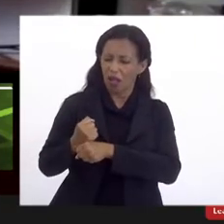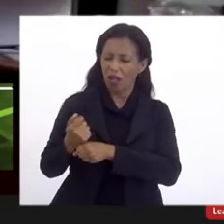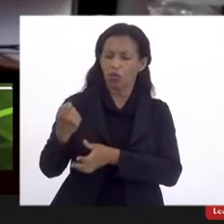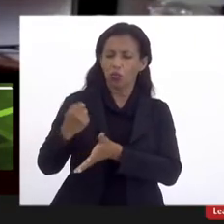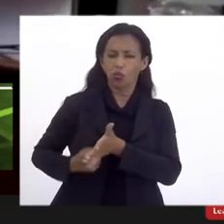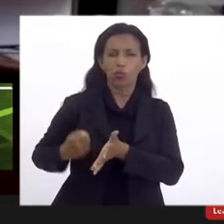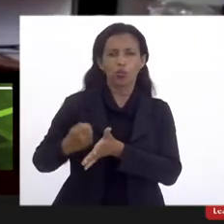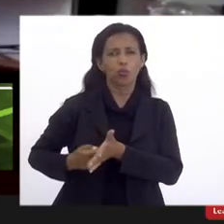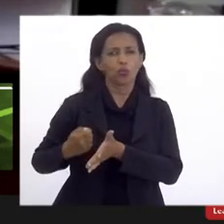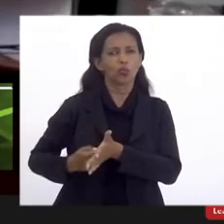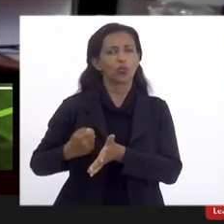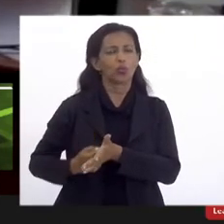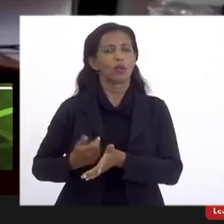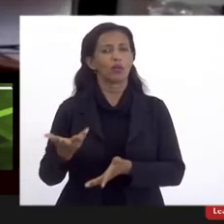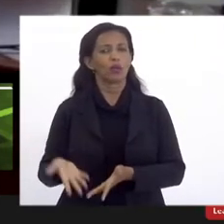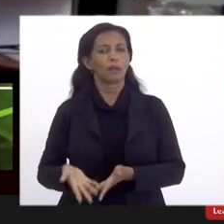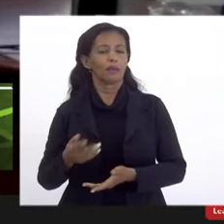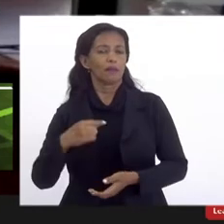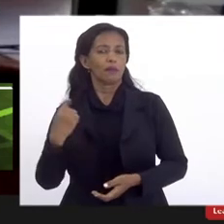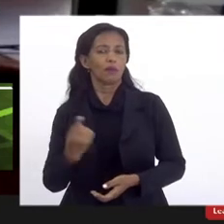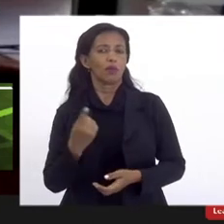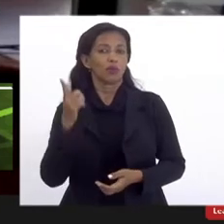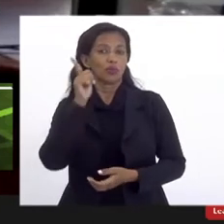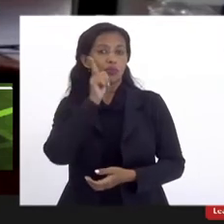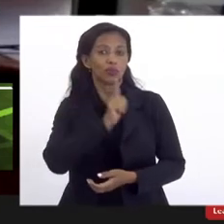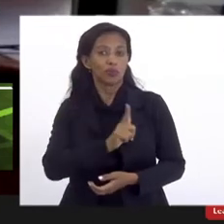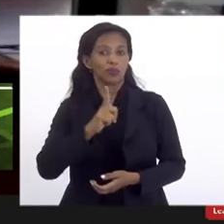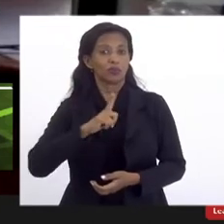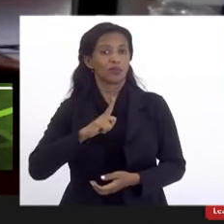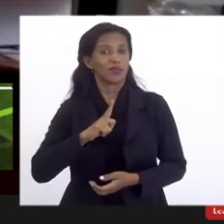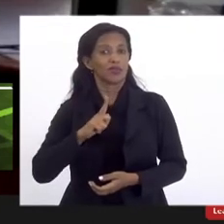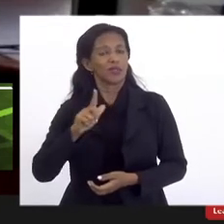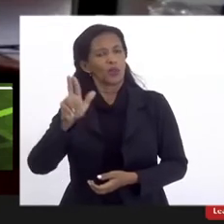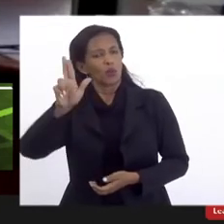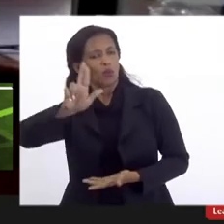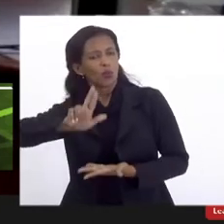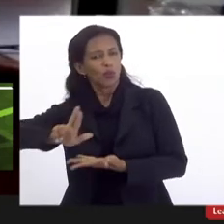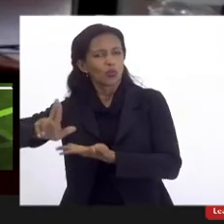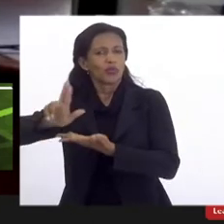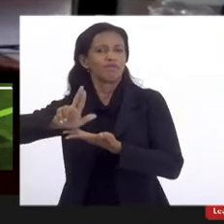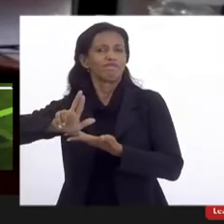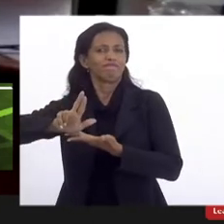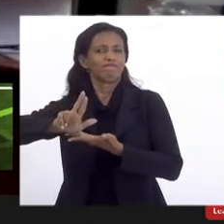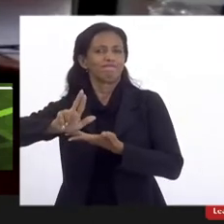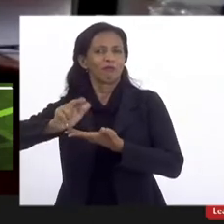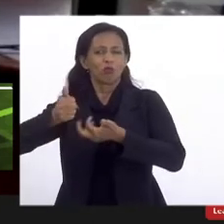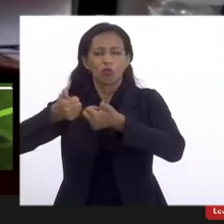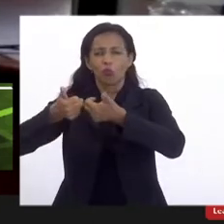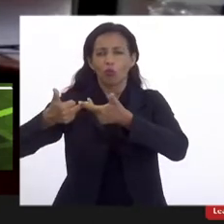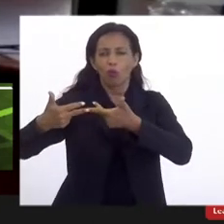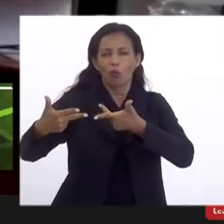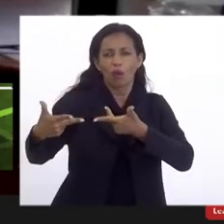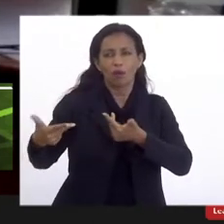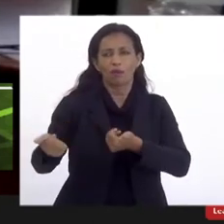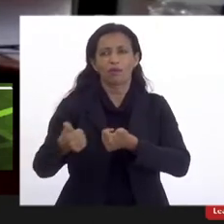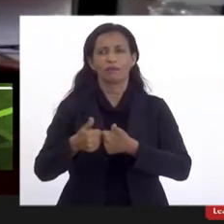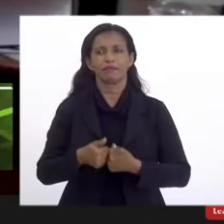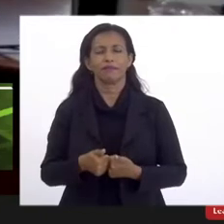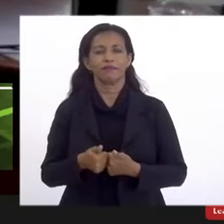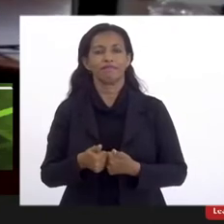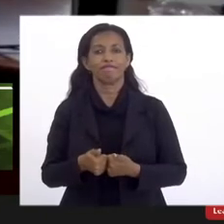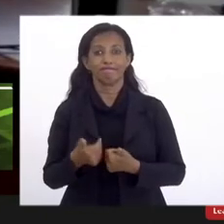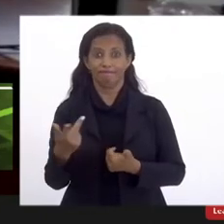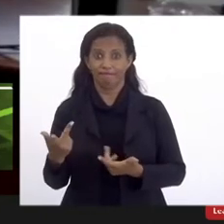permanentemente para que nós possamos ter uma universidade de alta qualidade que